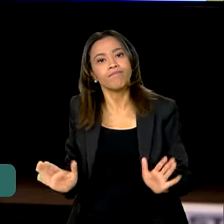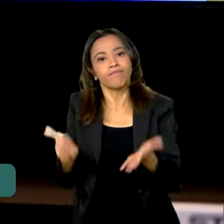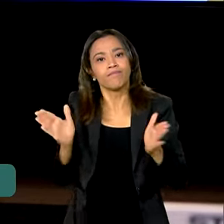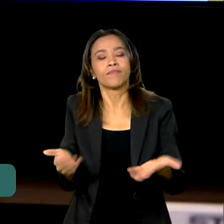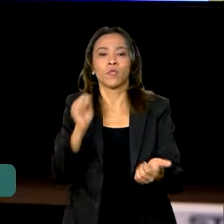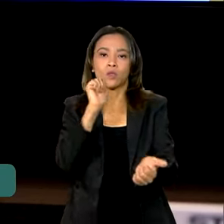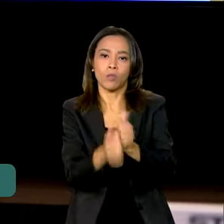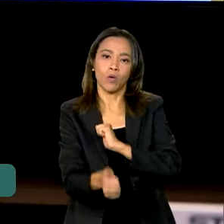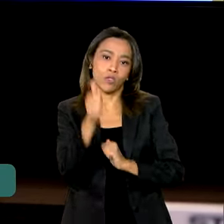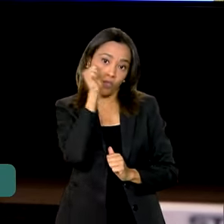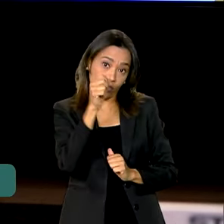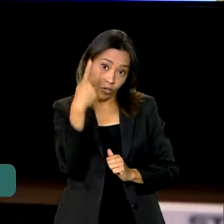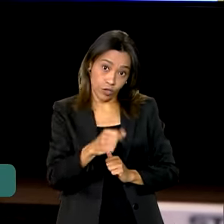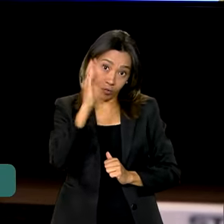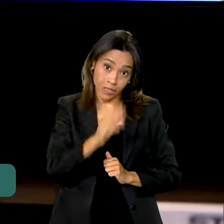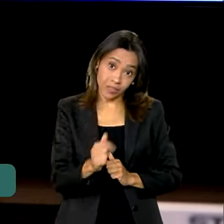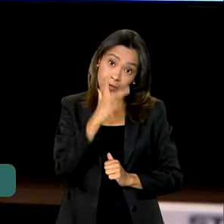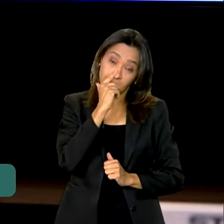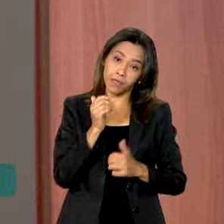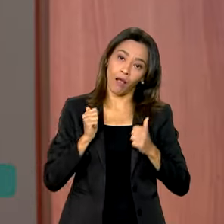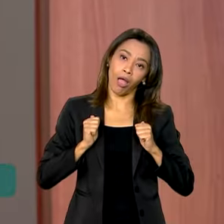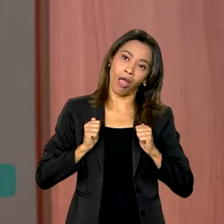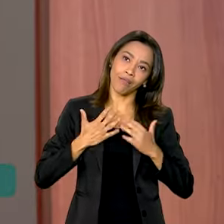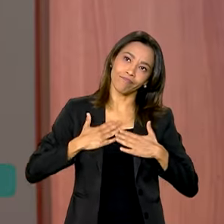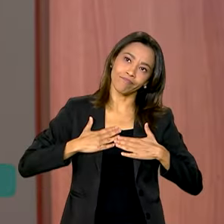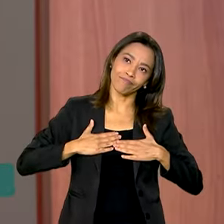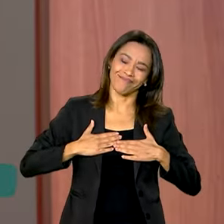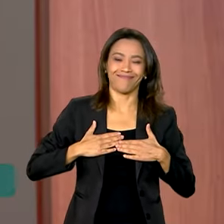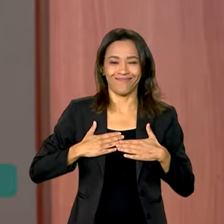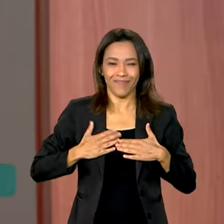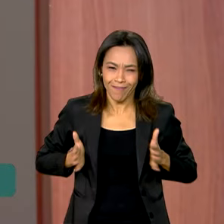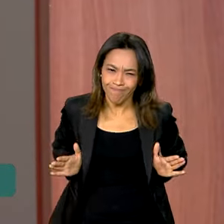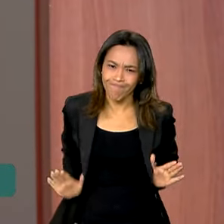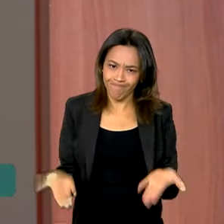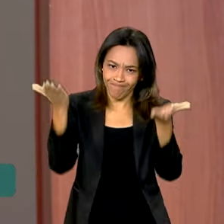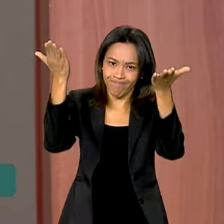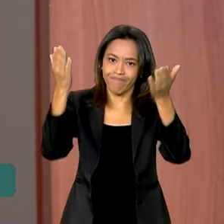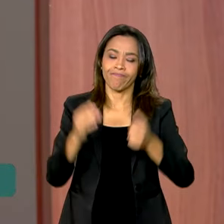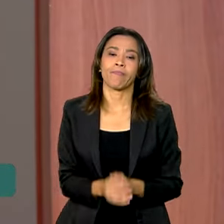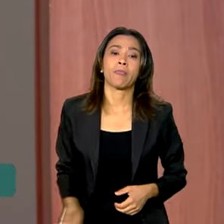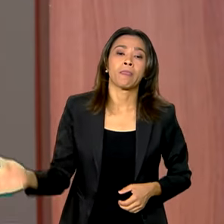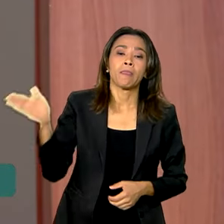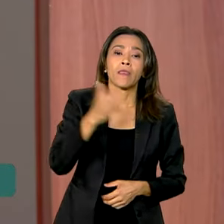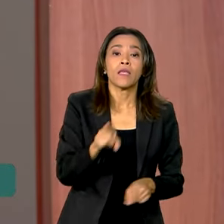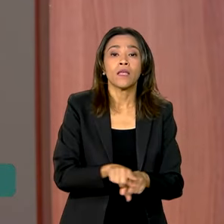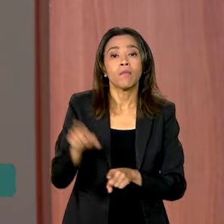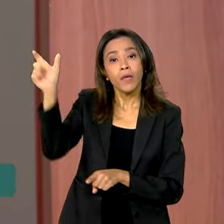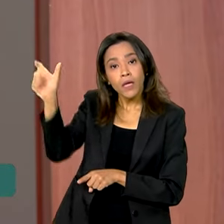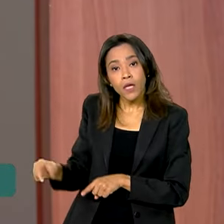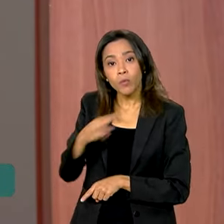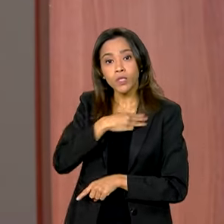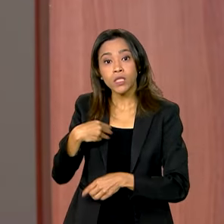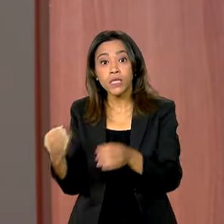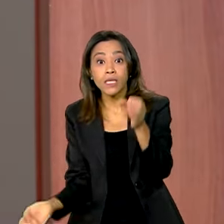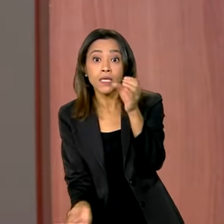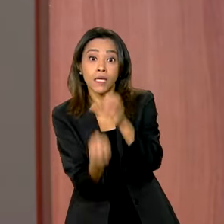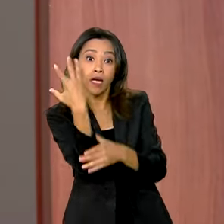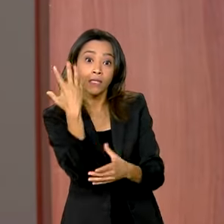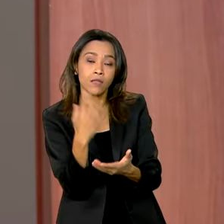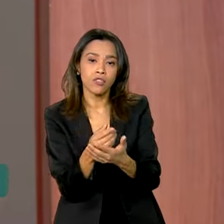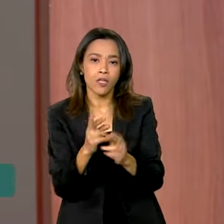país, que eu acredito que é um gigante adormecido. E o ministro do esporte também anunciou a criação da Secretaria de Apostas